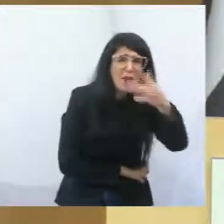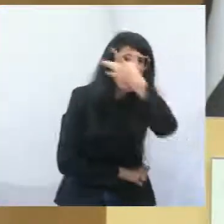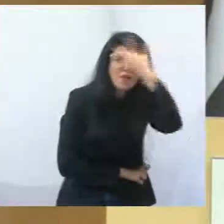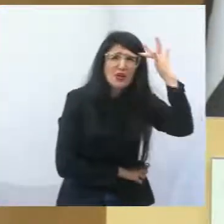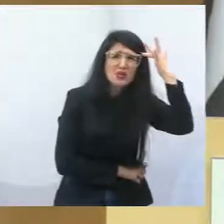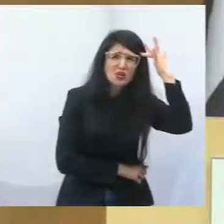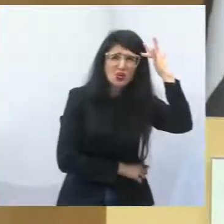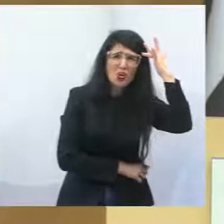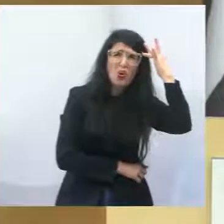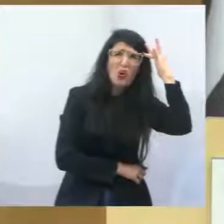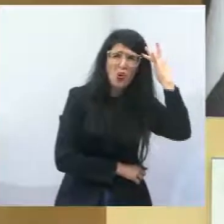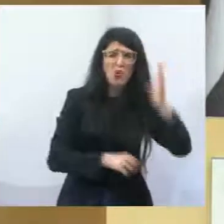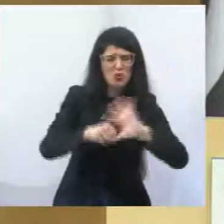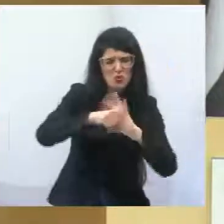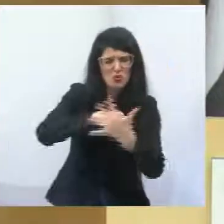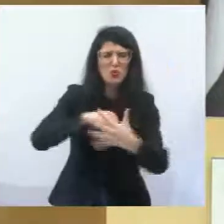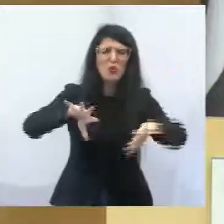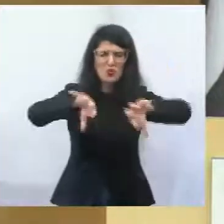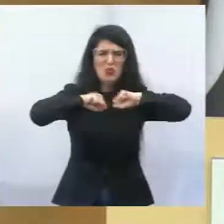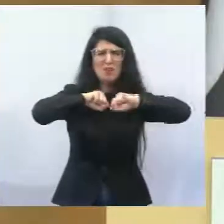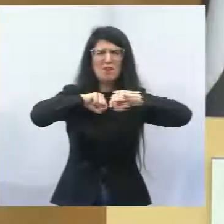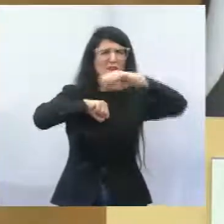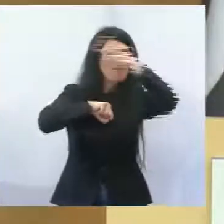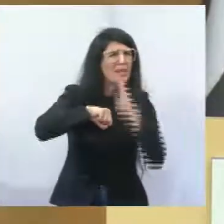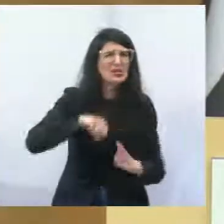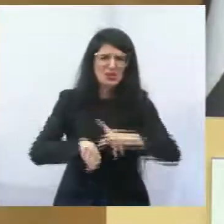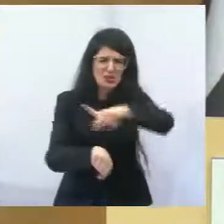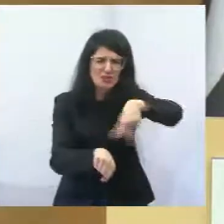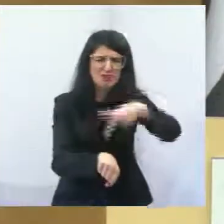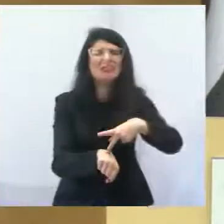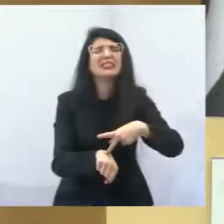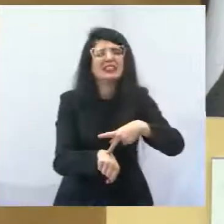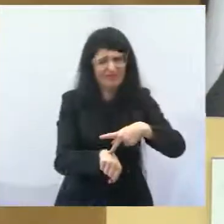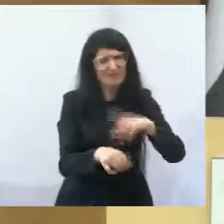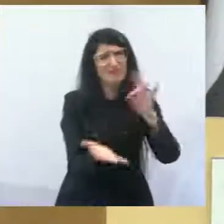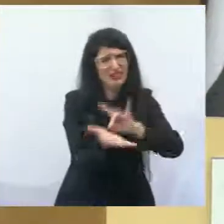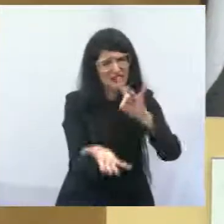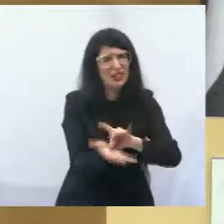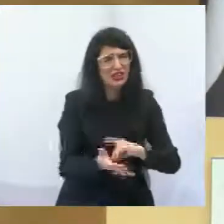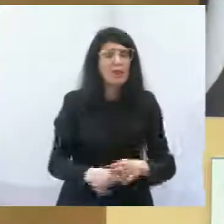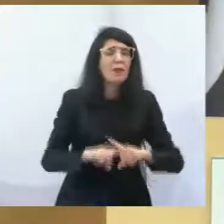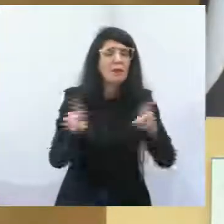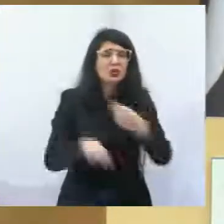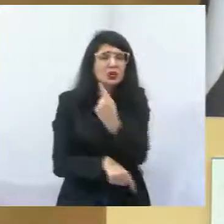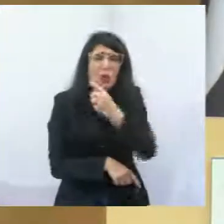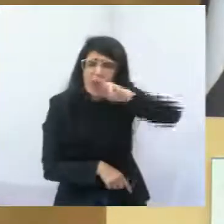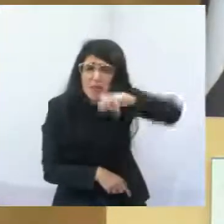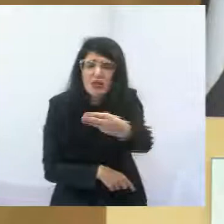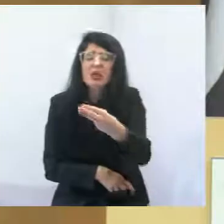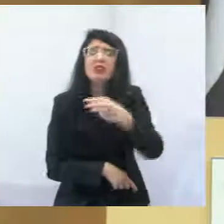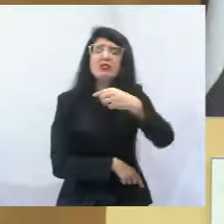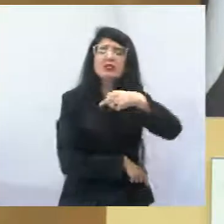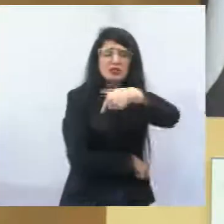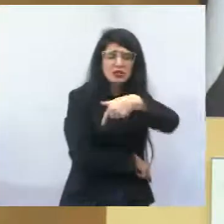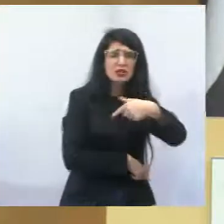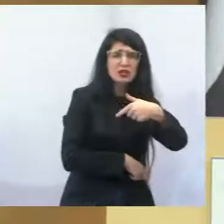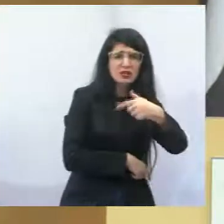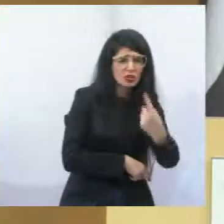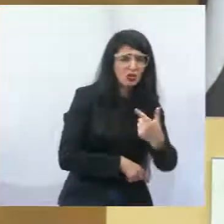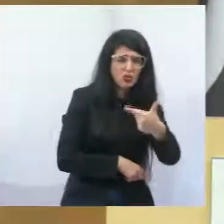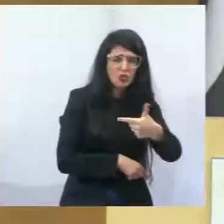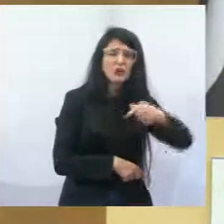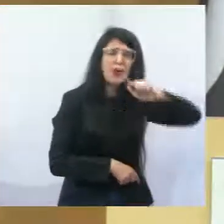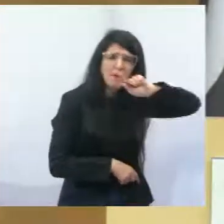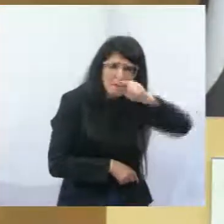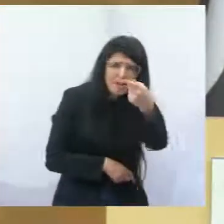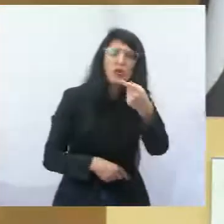contaminadas, foram contaminadas no país. Desse total, 1 milhão e 72 mil recuperadas e